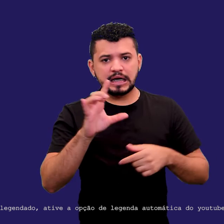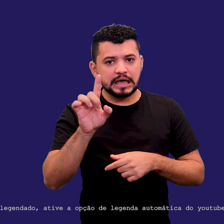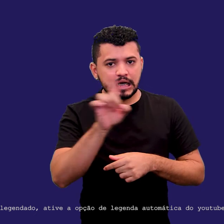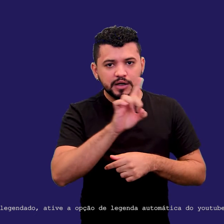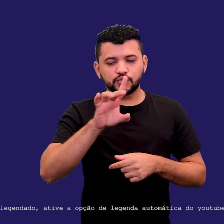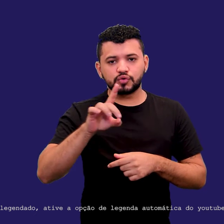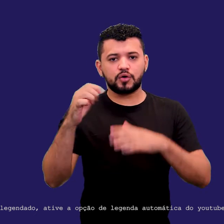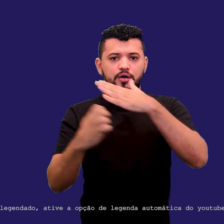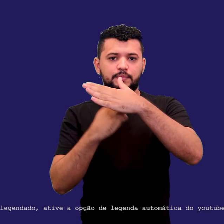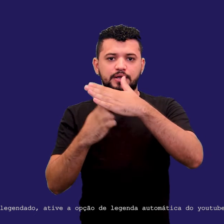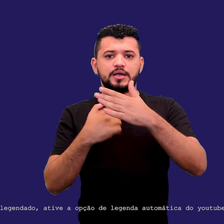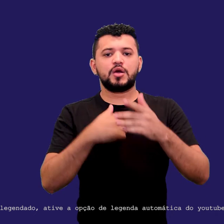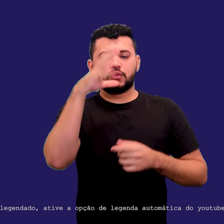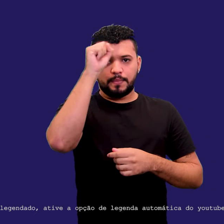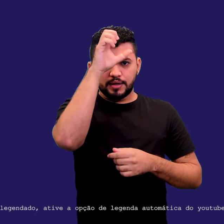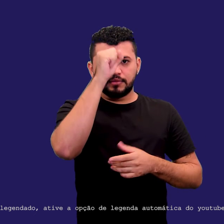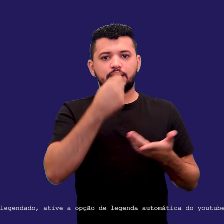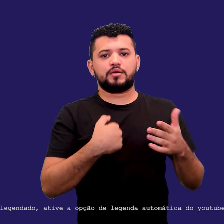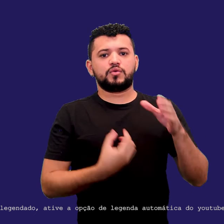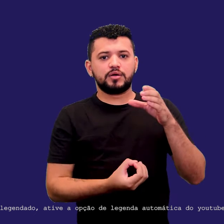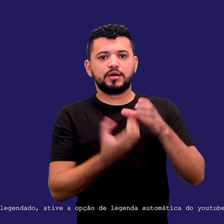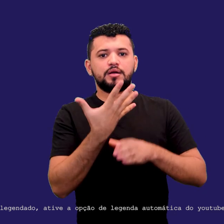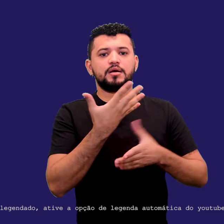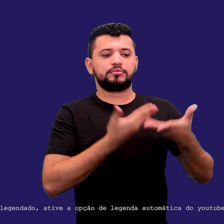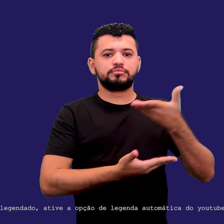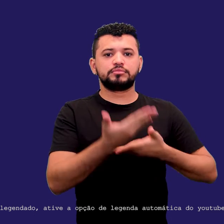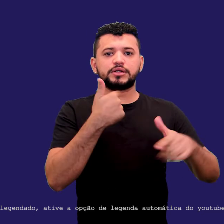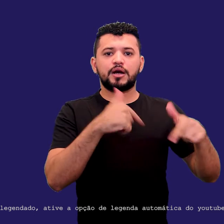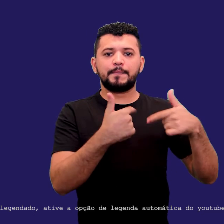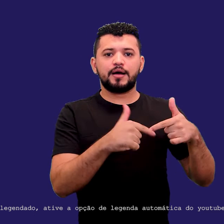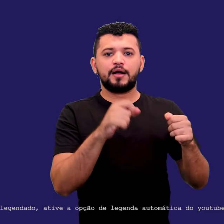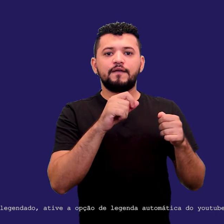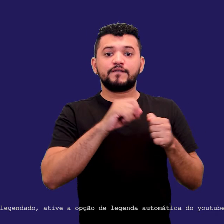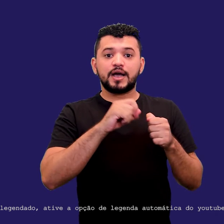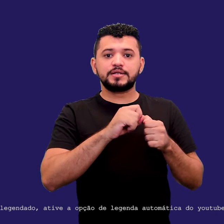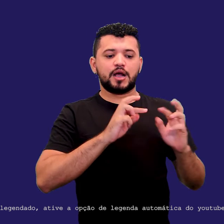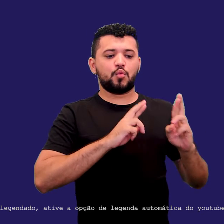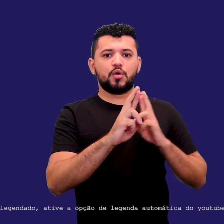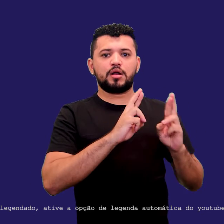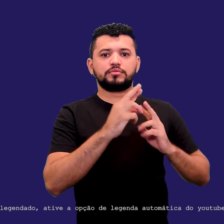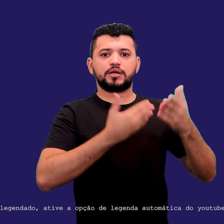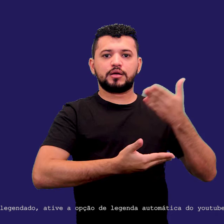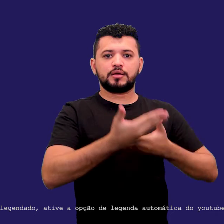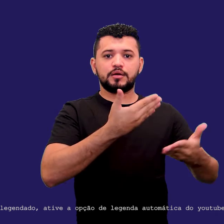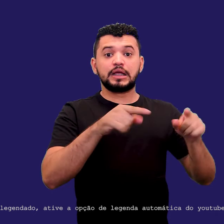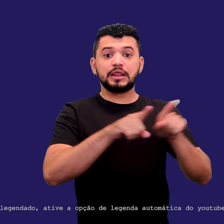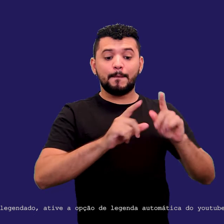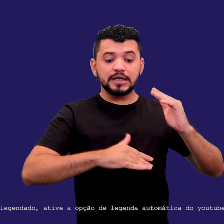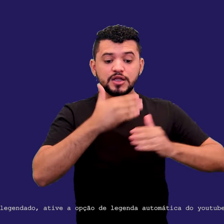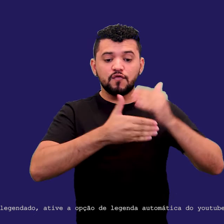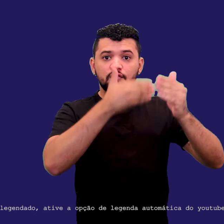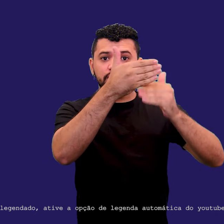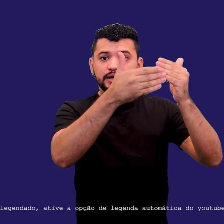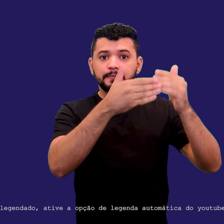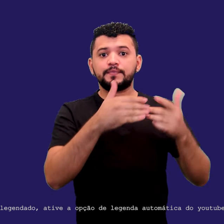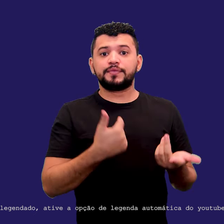estou criando network, eu estou gerando relacionamento, eu estou me desenvolvendo e, automaticamente, gerando